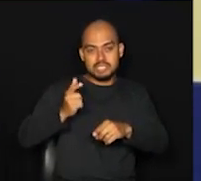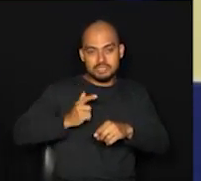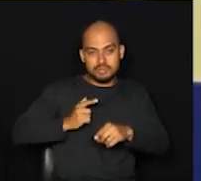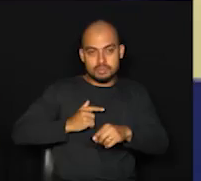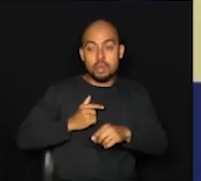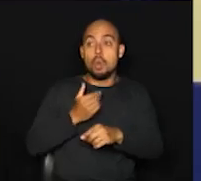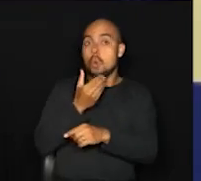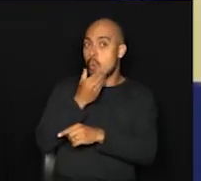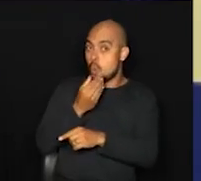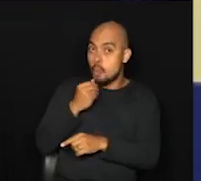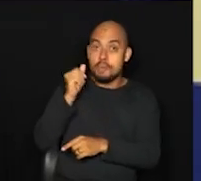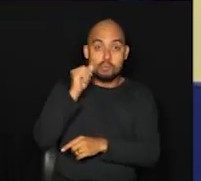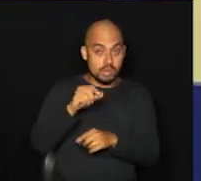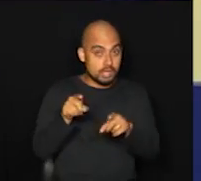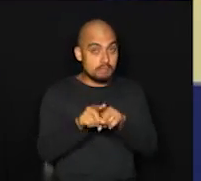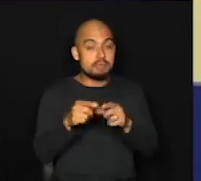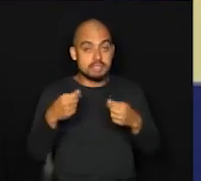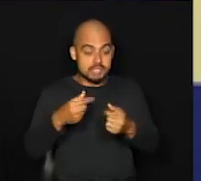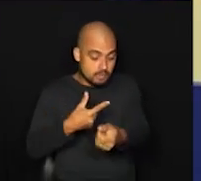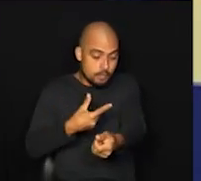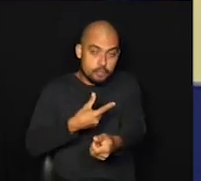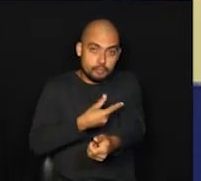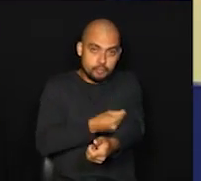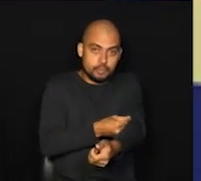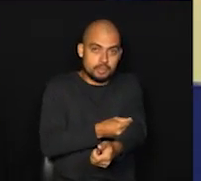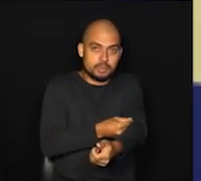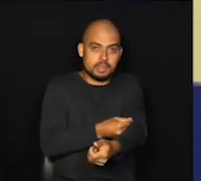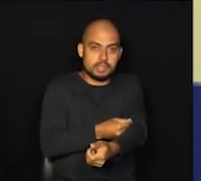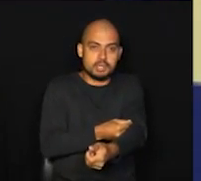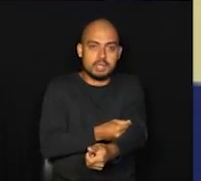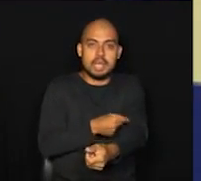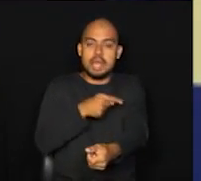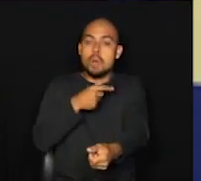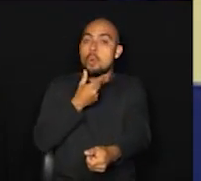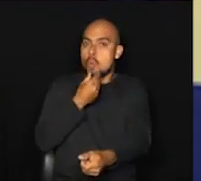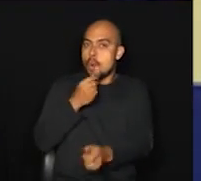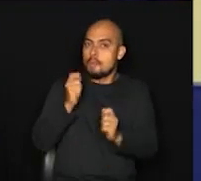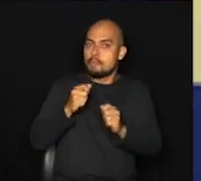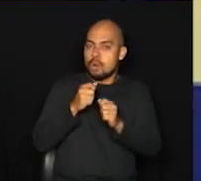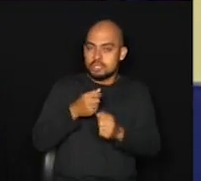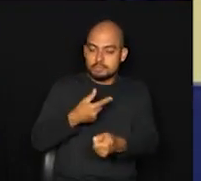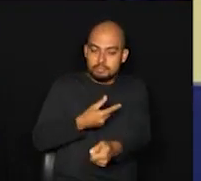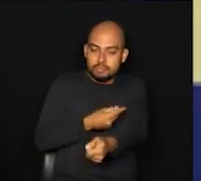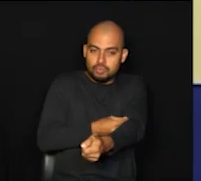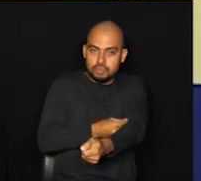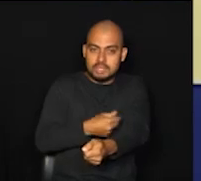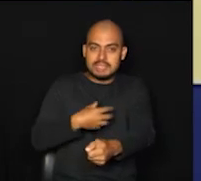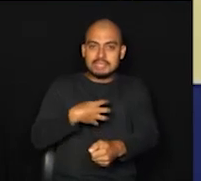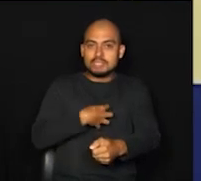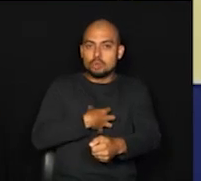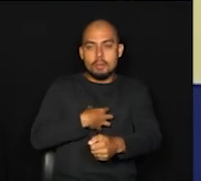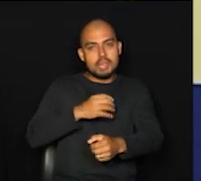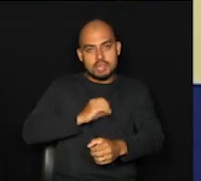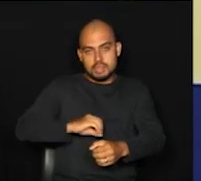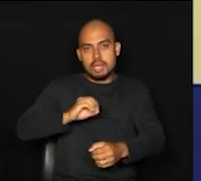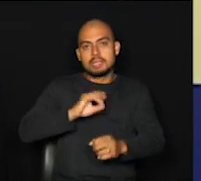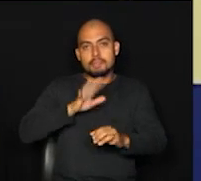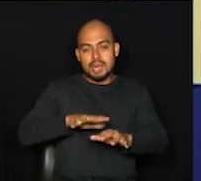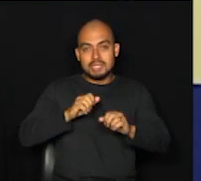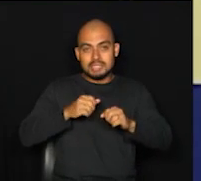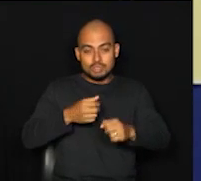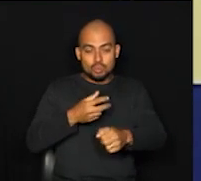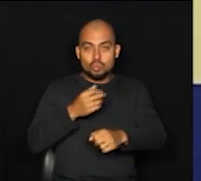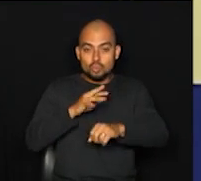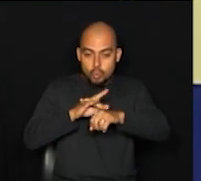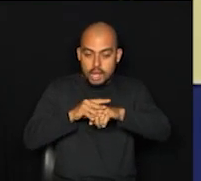Não, homem e mulher, porque o homem acaba sendo o agente transmissor assintomático, mas ele acaba transmitindo.